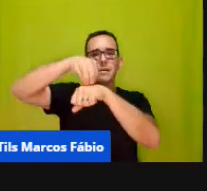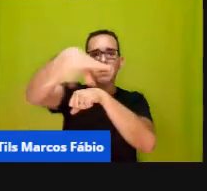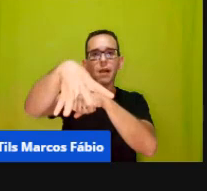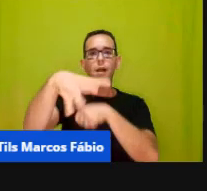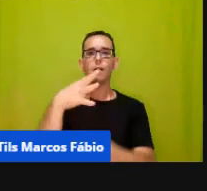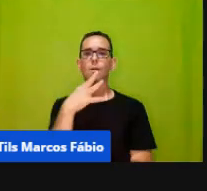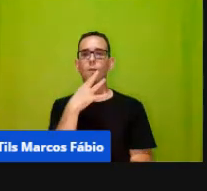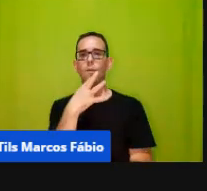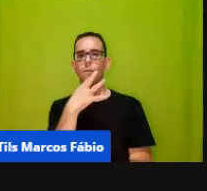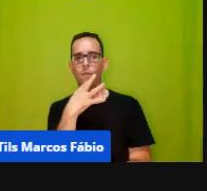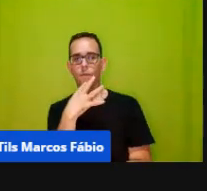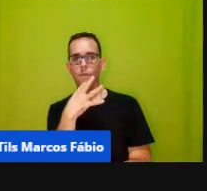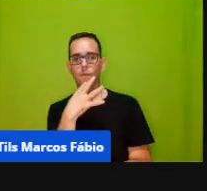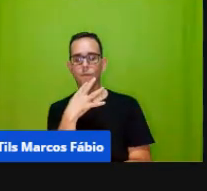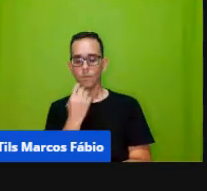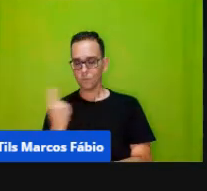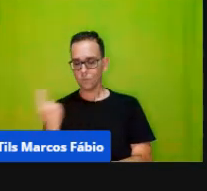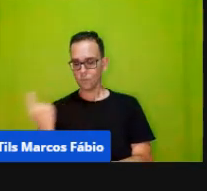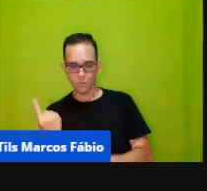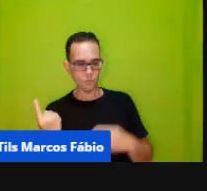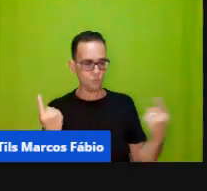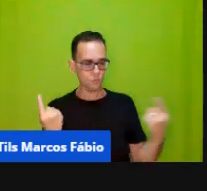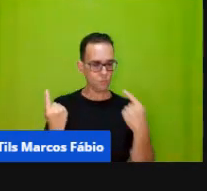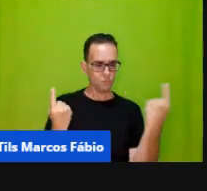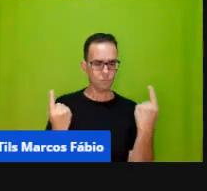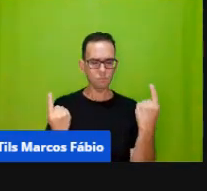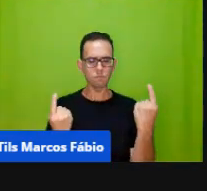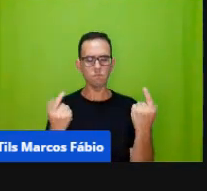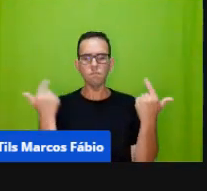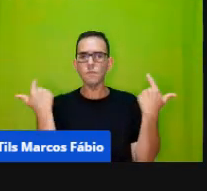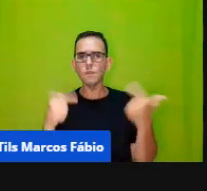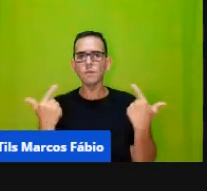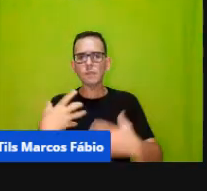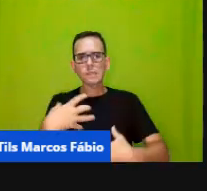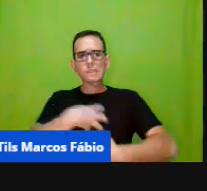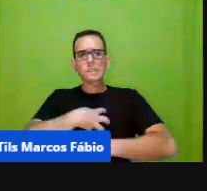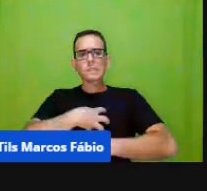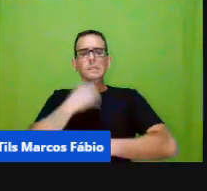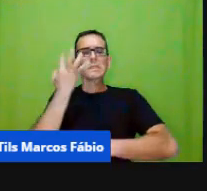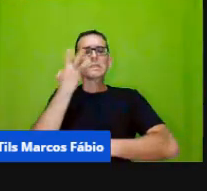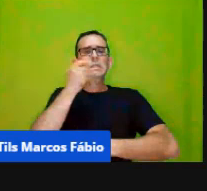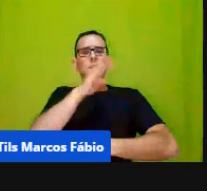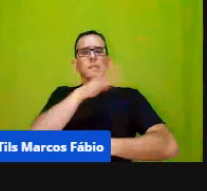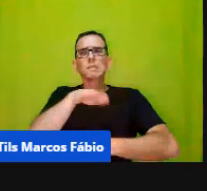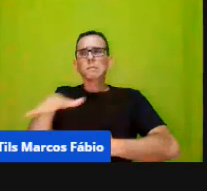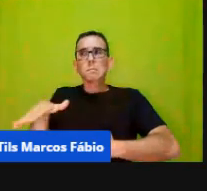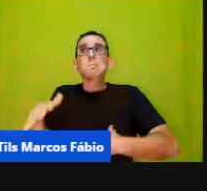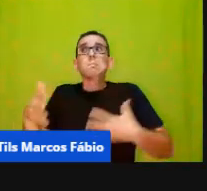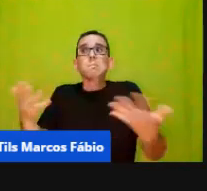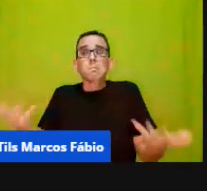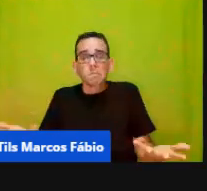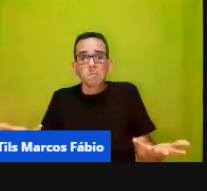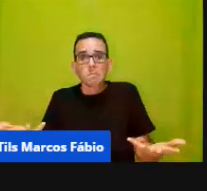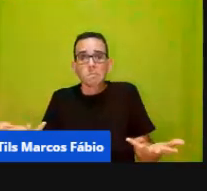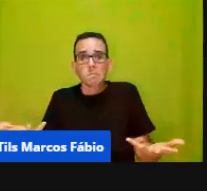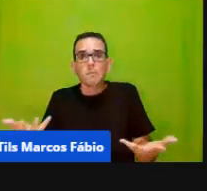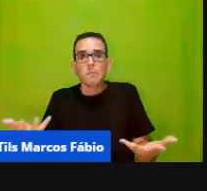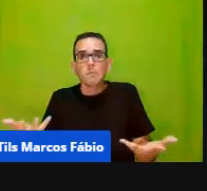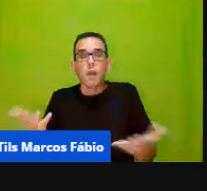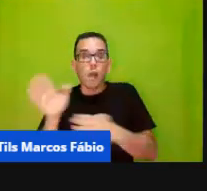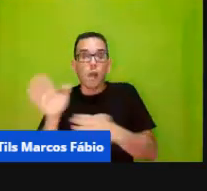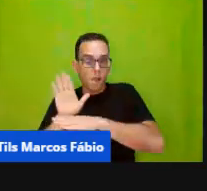conhecimentos isolados, sem sentido para a criança, né, a grande contribuição desses